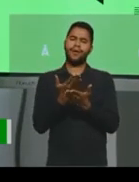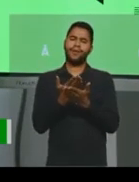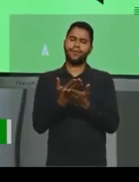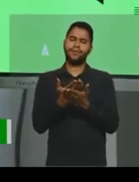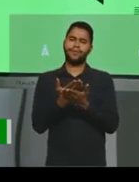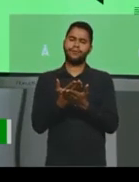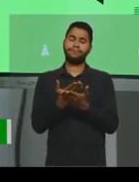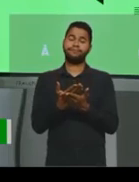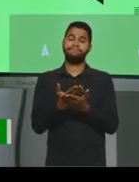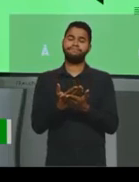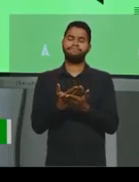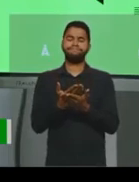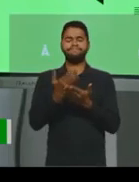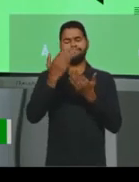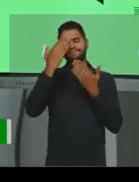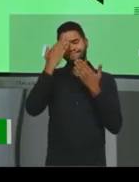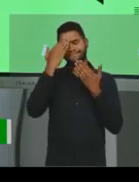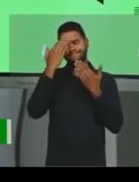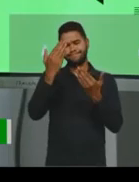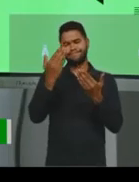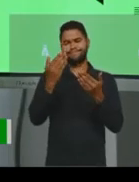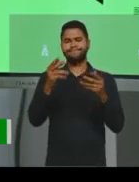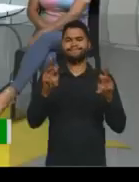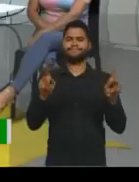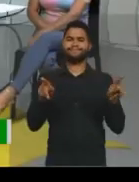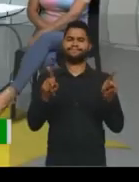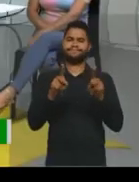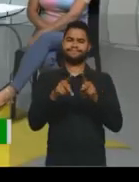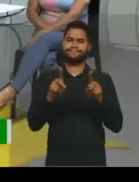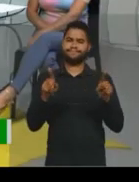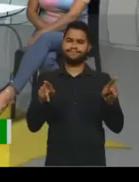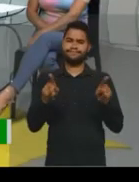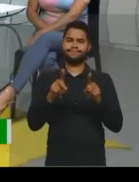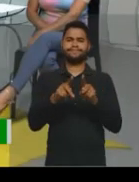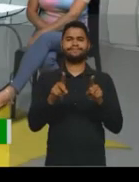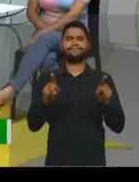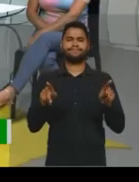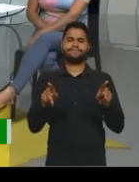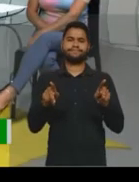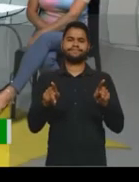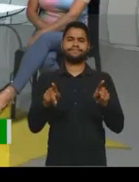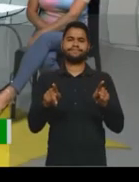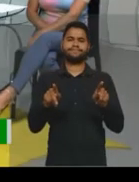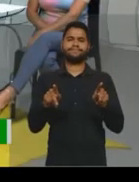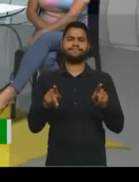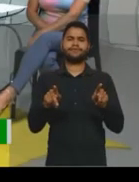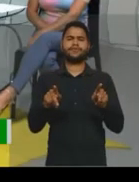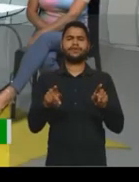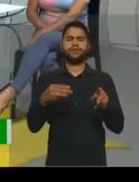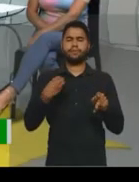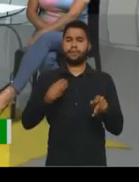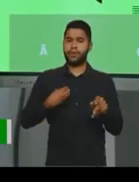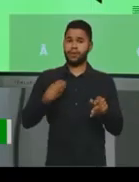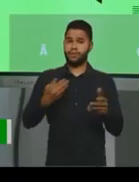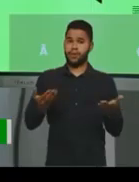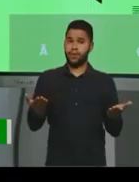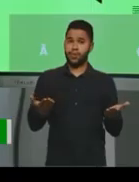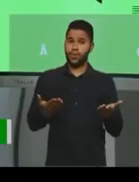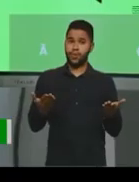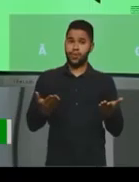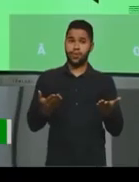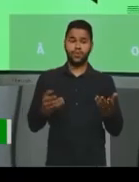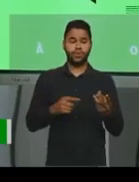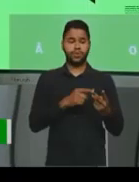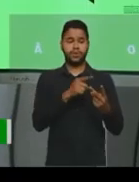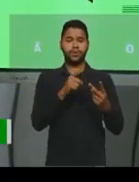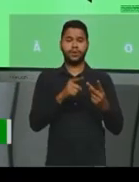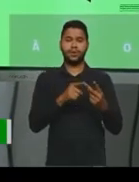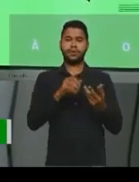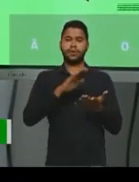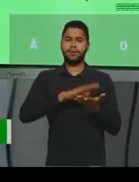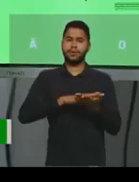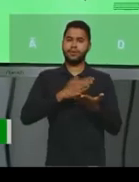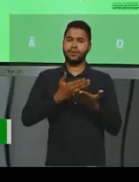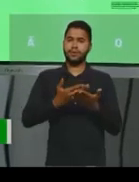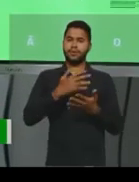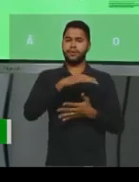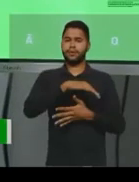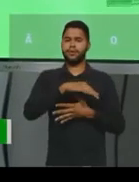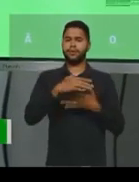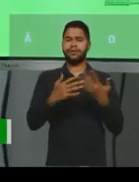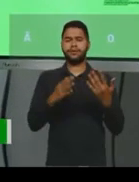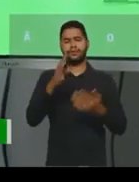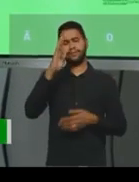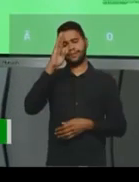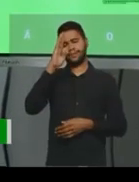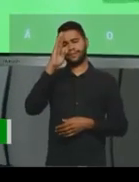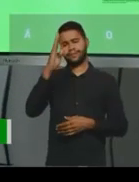digitais. Eu agradeço a presença das nossas professoras, os nossos professores que estiveram com a gente hoje, dos intérpretes de Libras e,